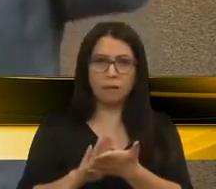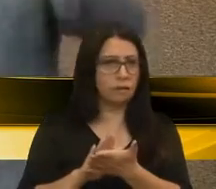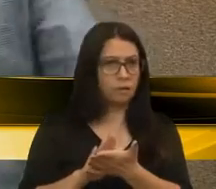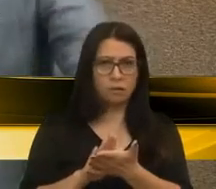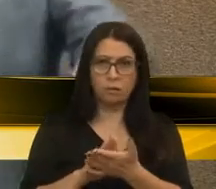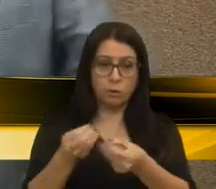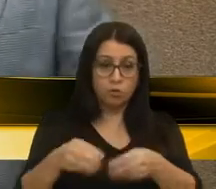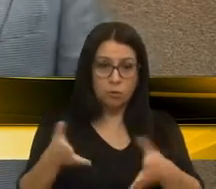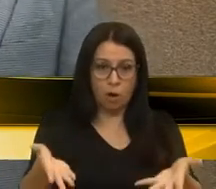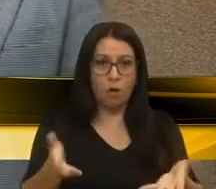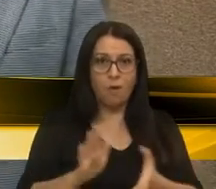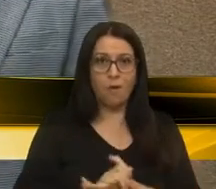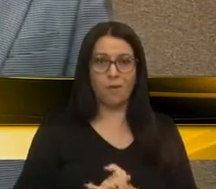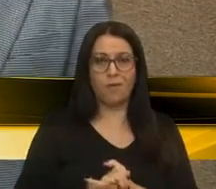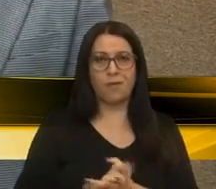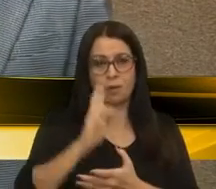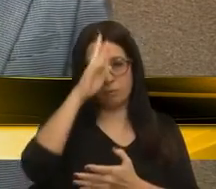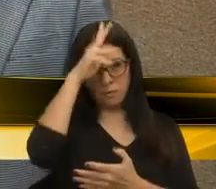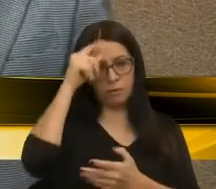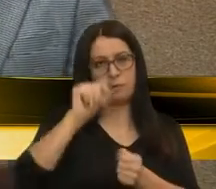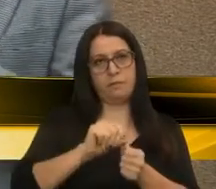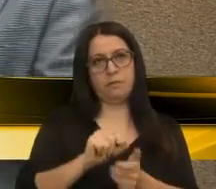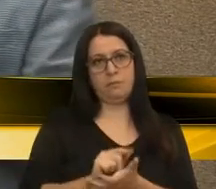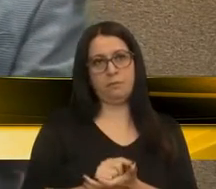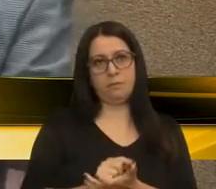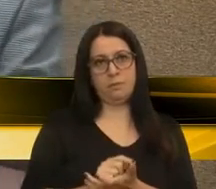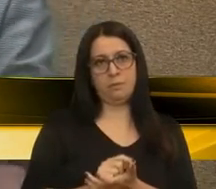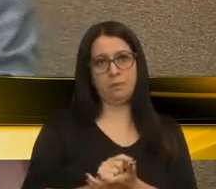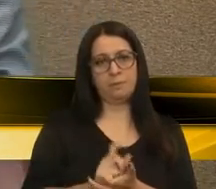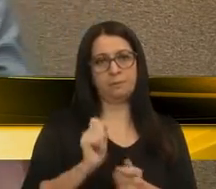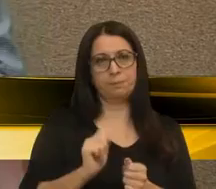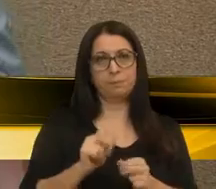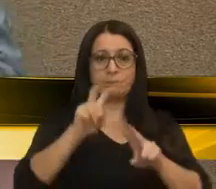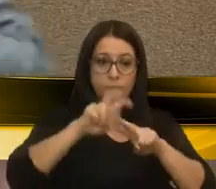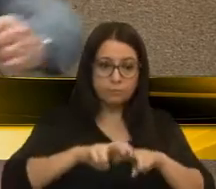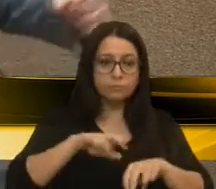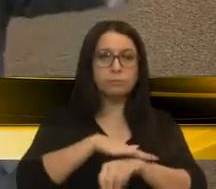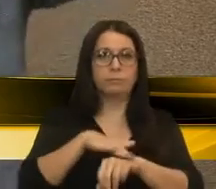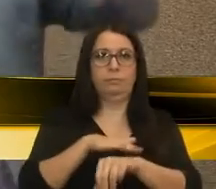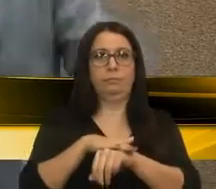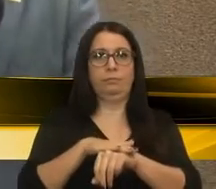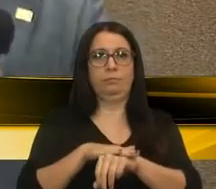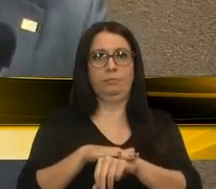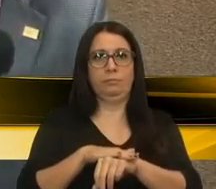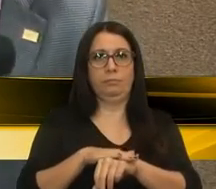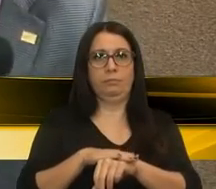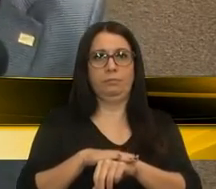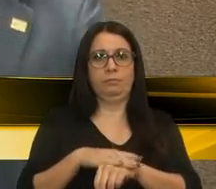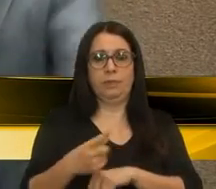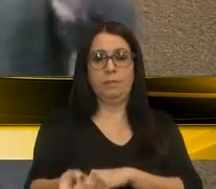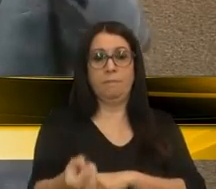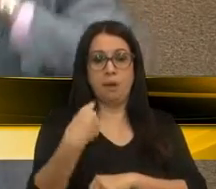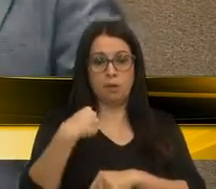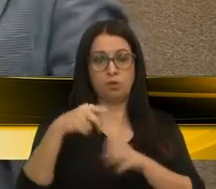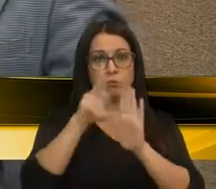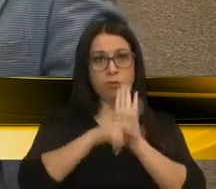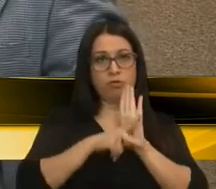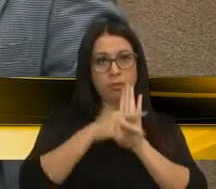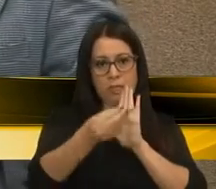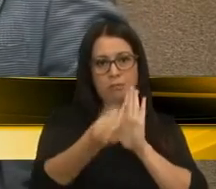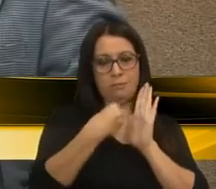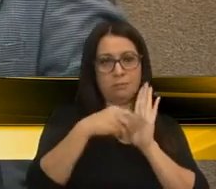Prejuízo é agora que esse prefeito quer fazer. porque ele poderia sentar e conversar, portanto, mande um projeto